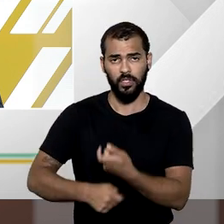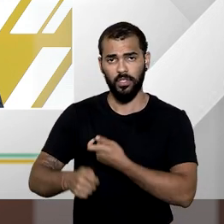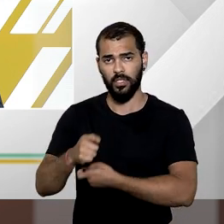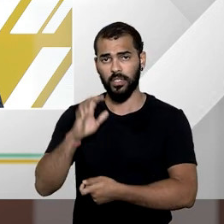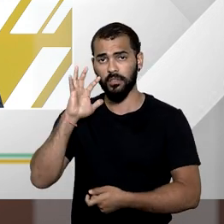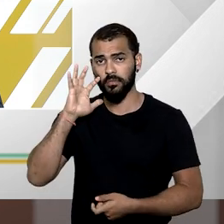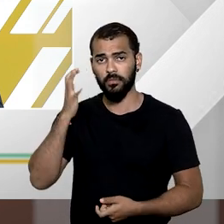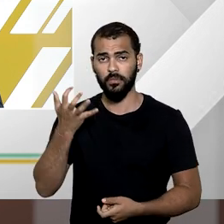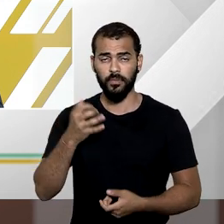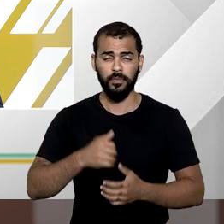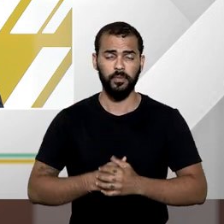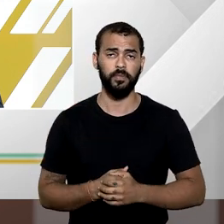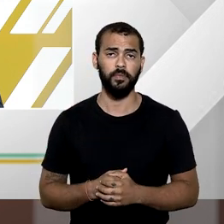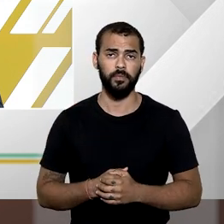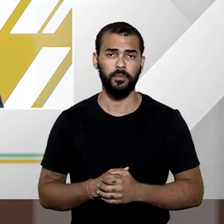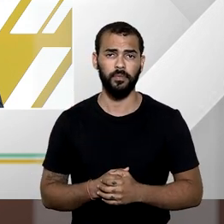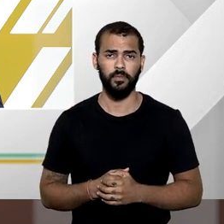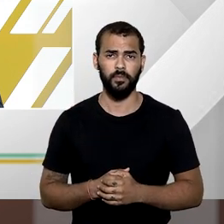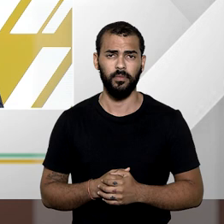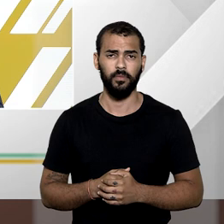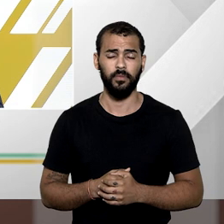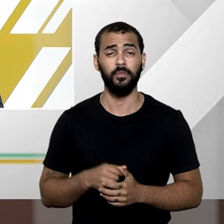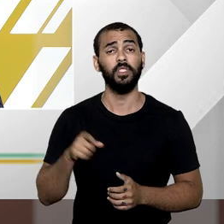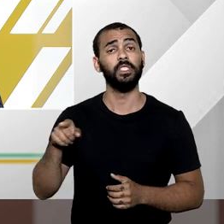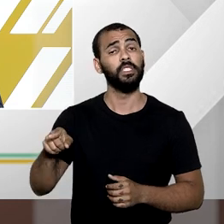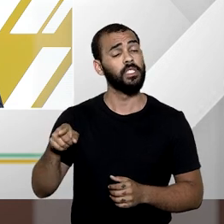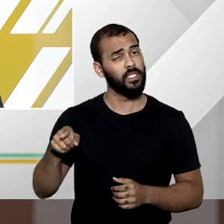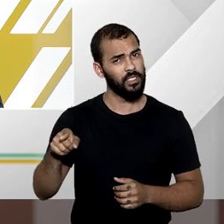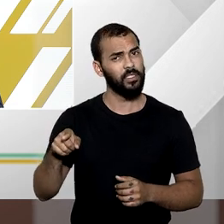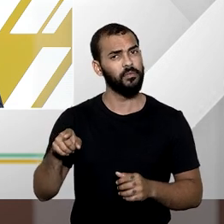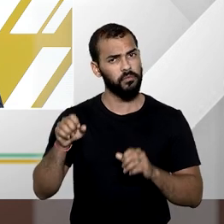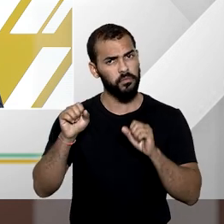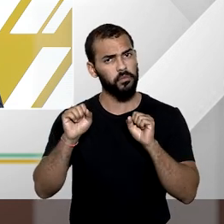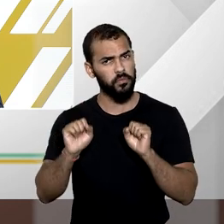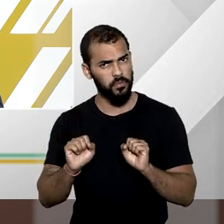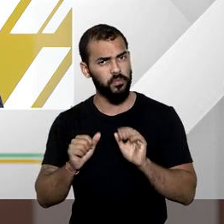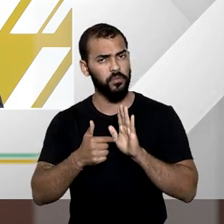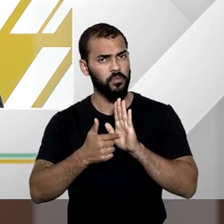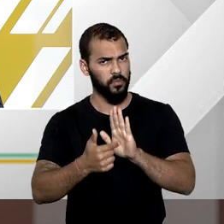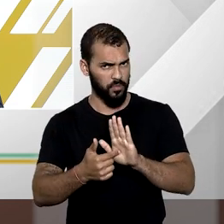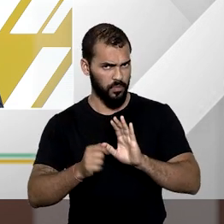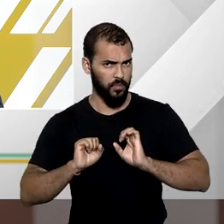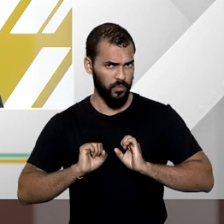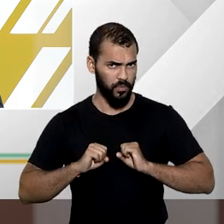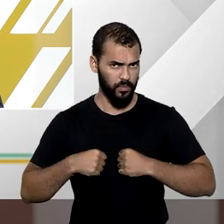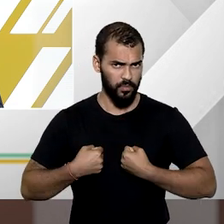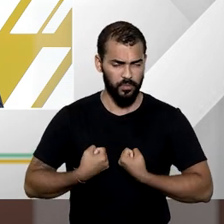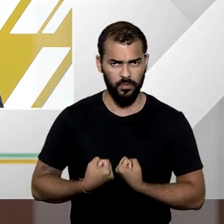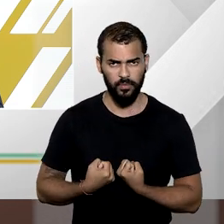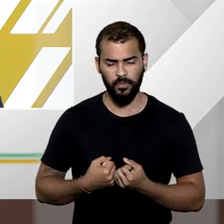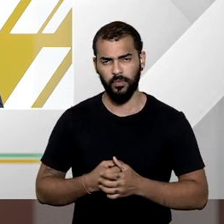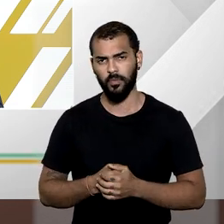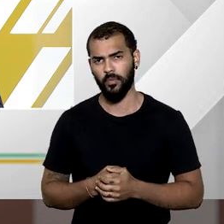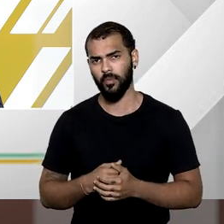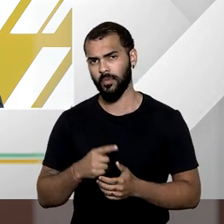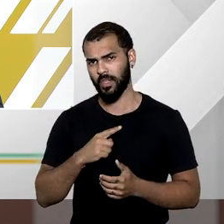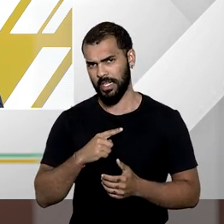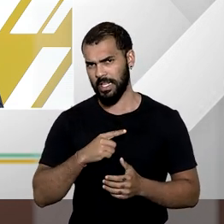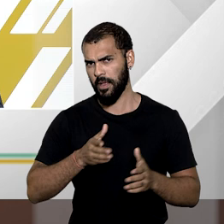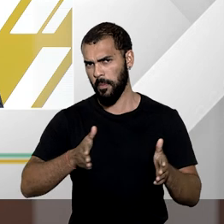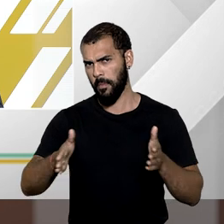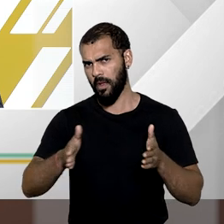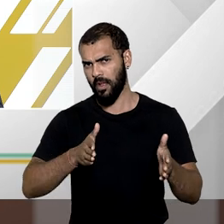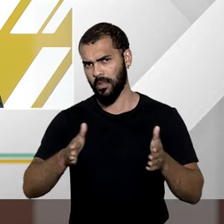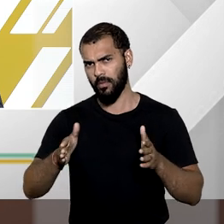pública, ele tem direito a apresentar defesa, é estabelecido um